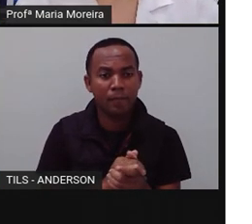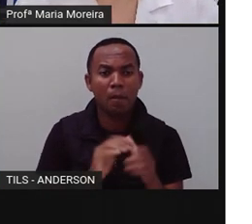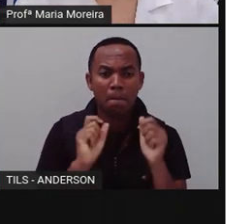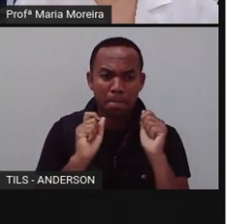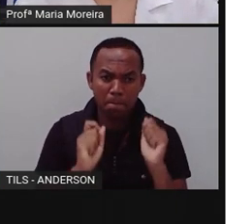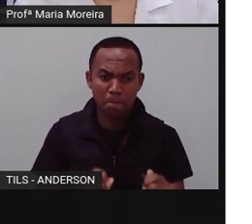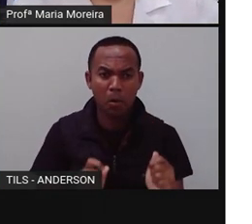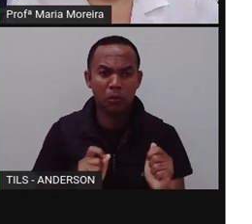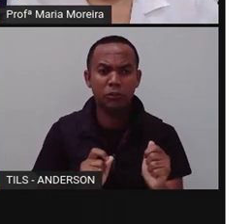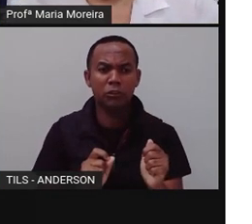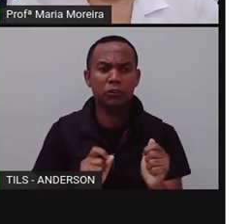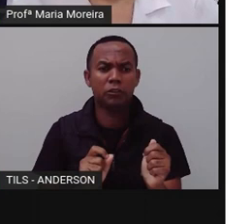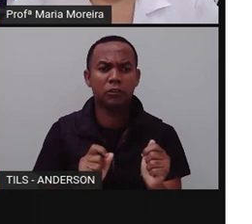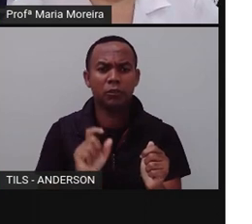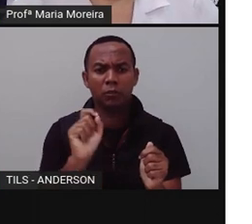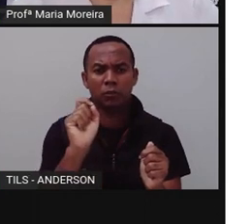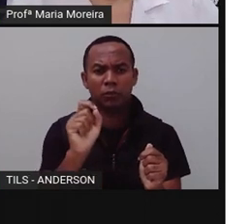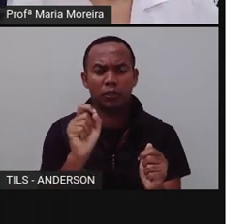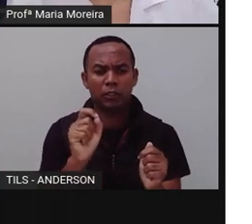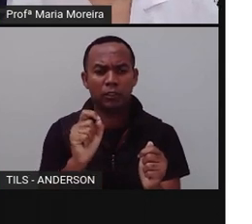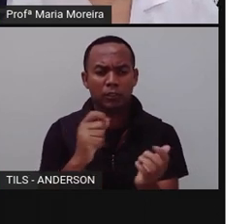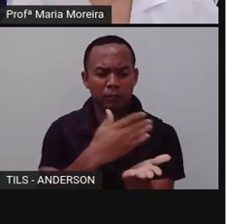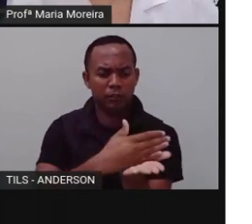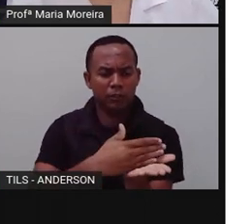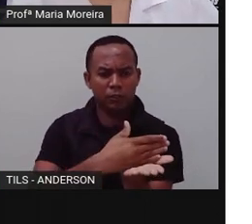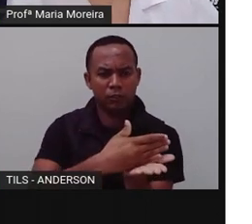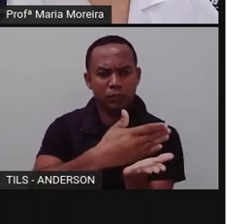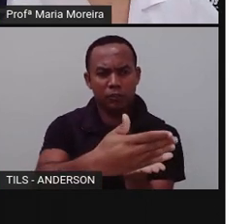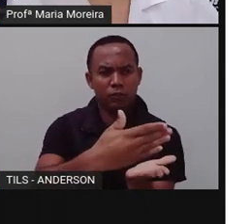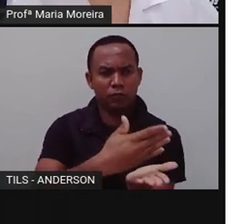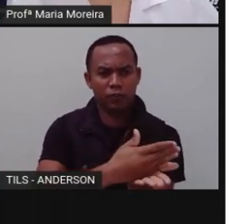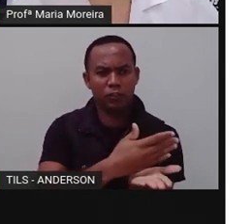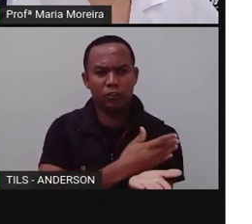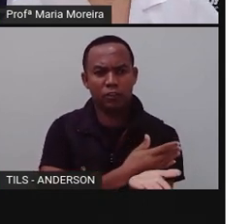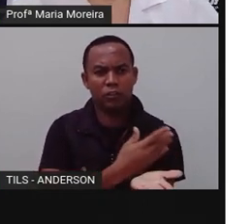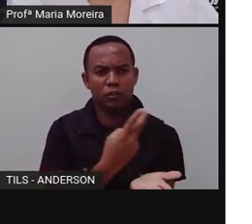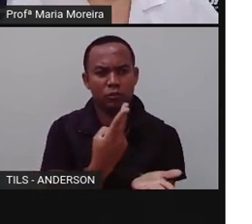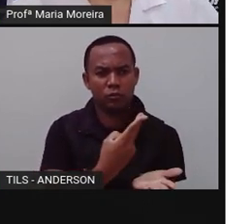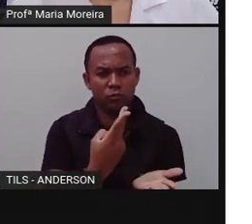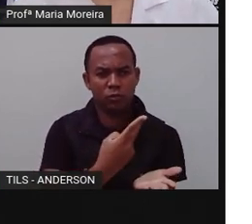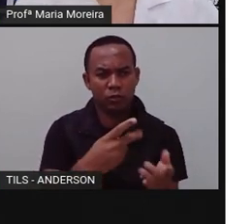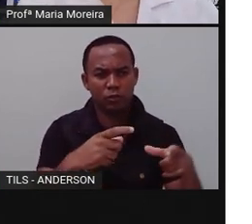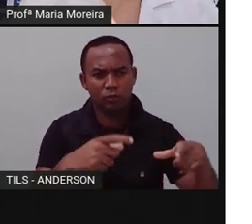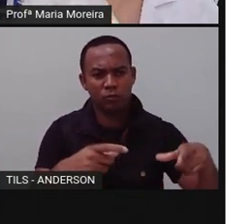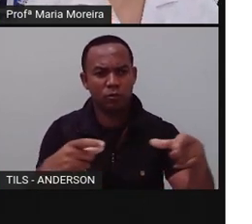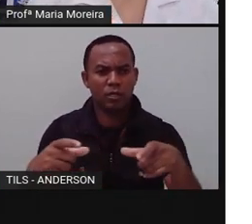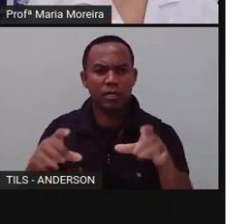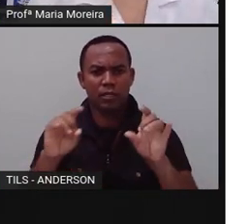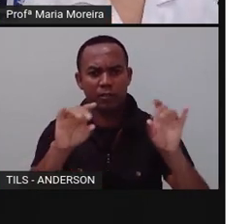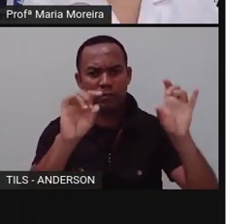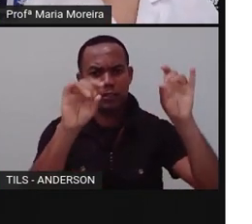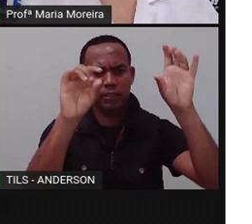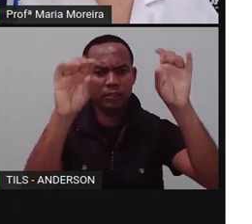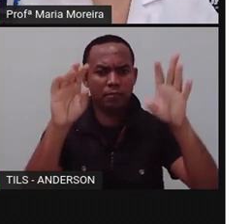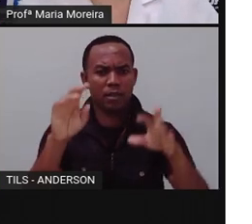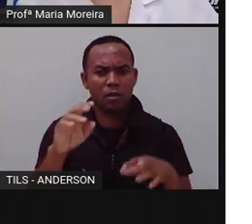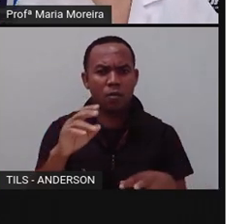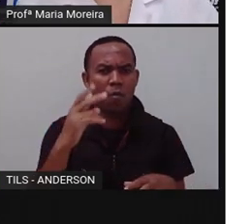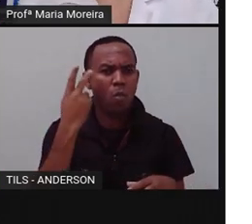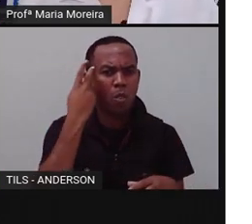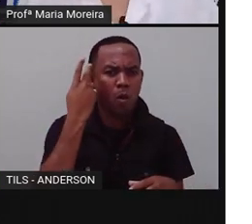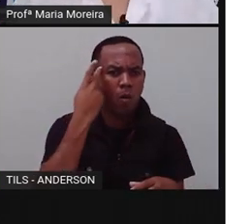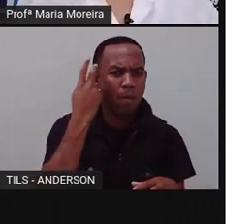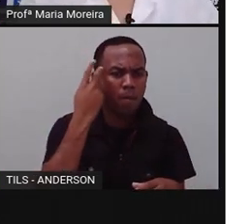Podemos dividir o habitat em dois tipos principais, né? O natural e o artificial.